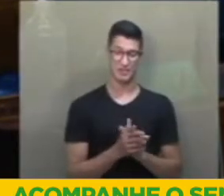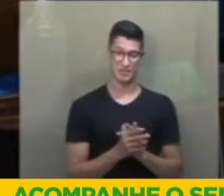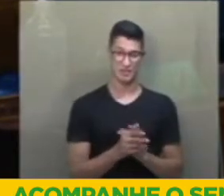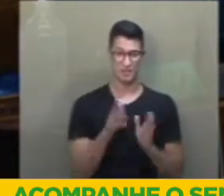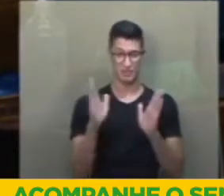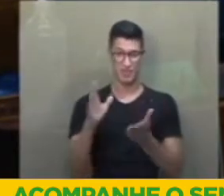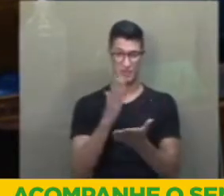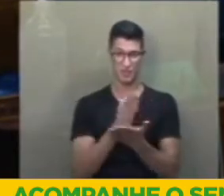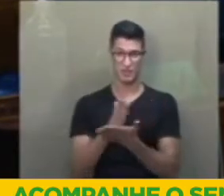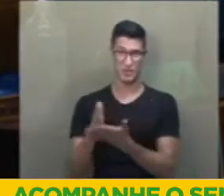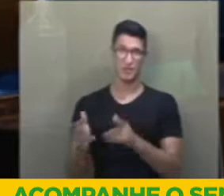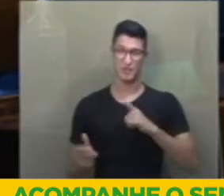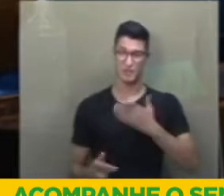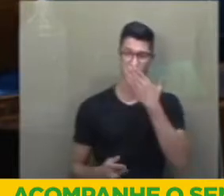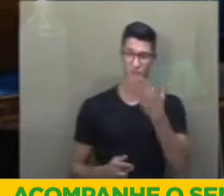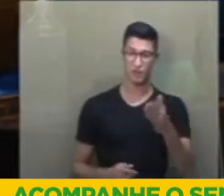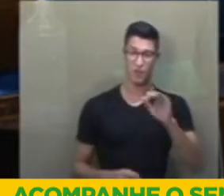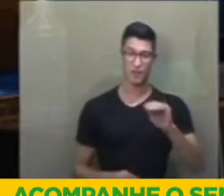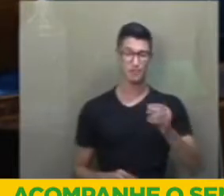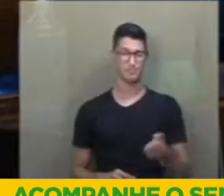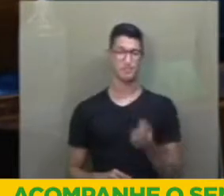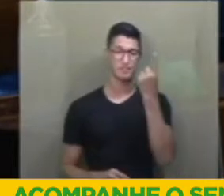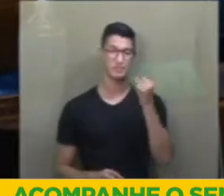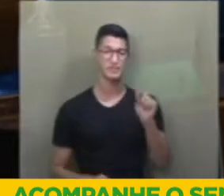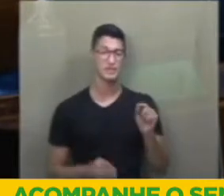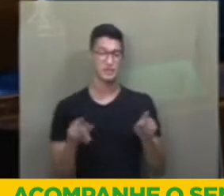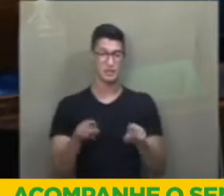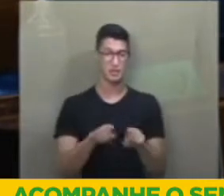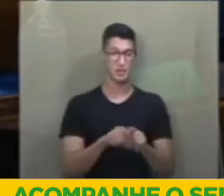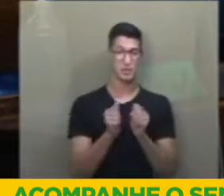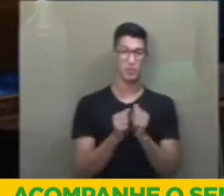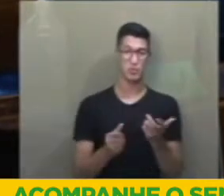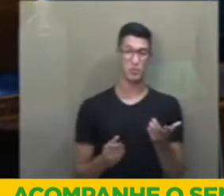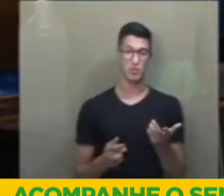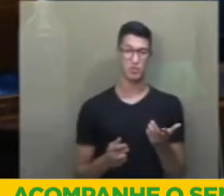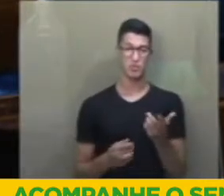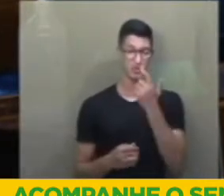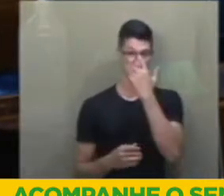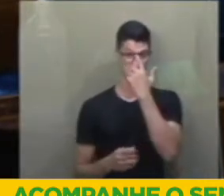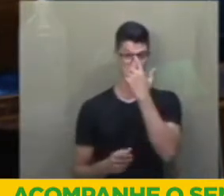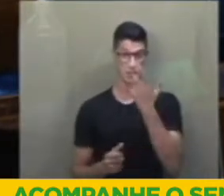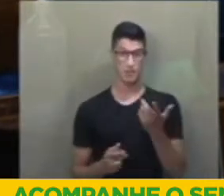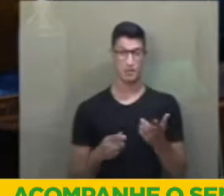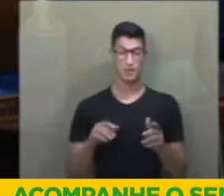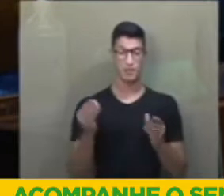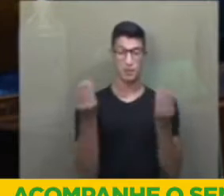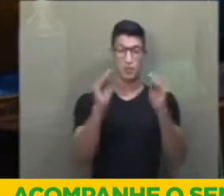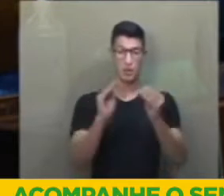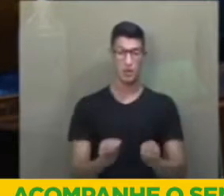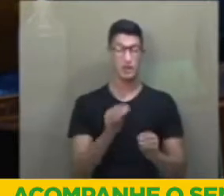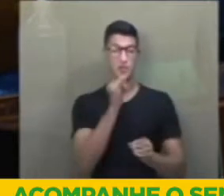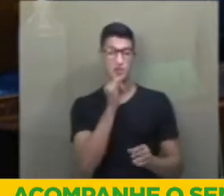se dá de forma inusitada, inclusive estabelecendo